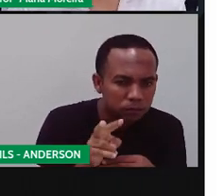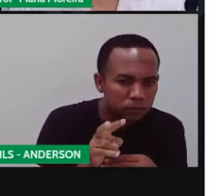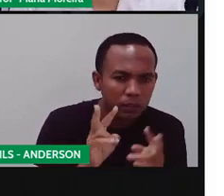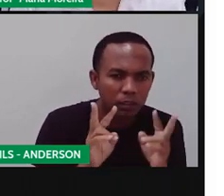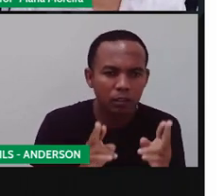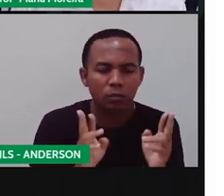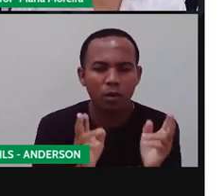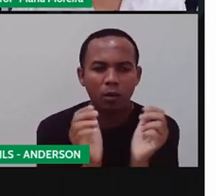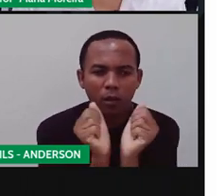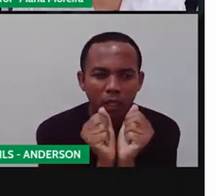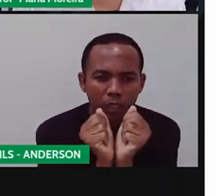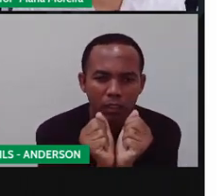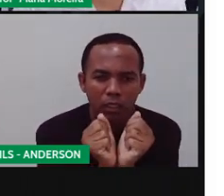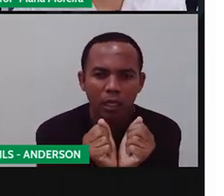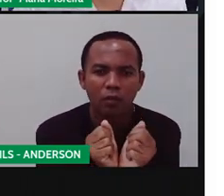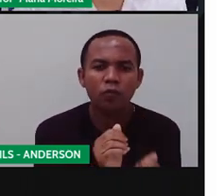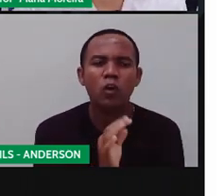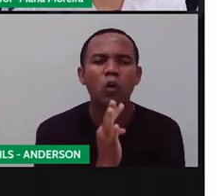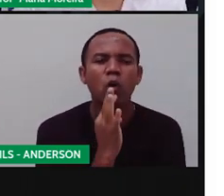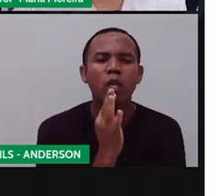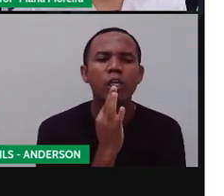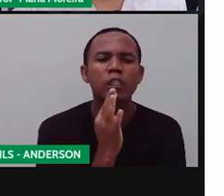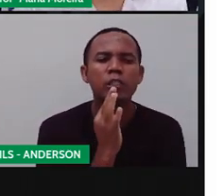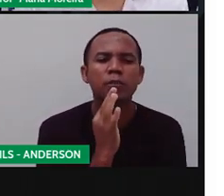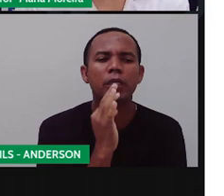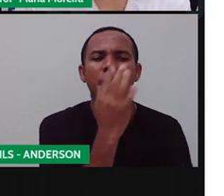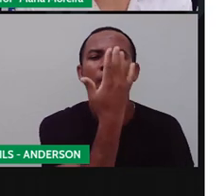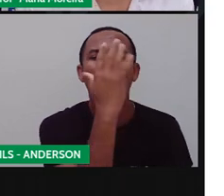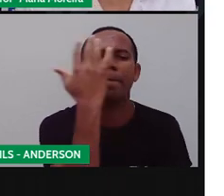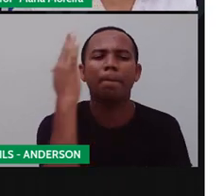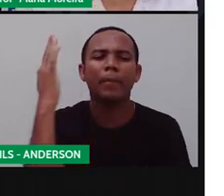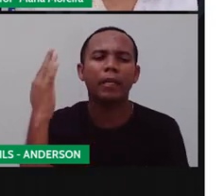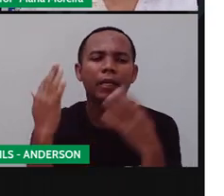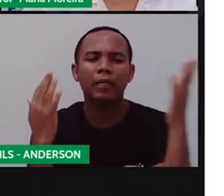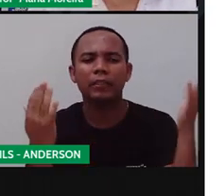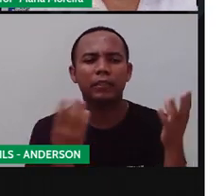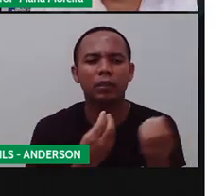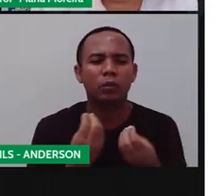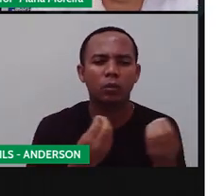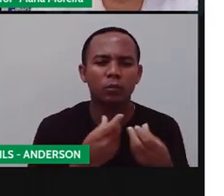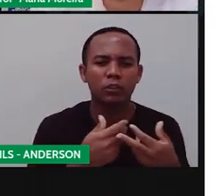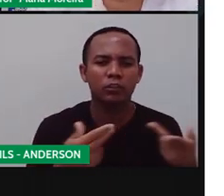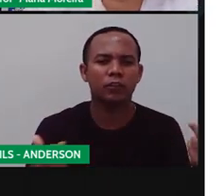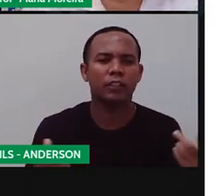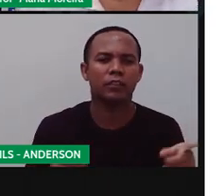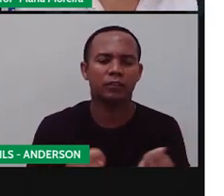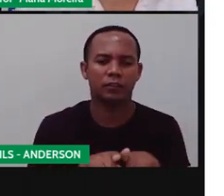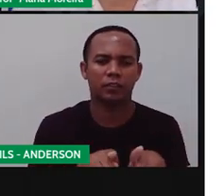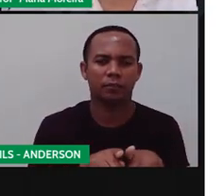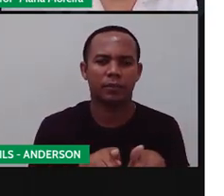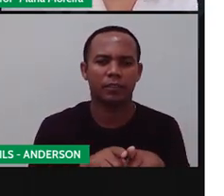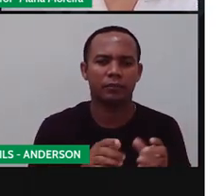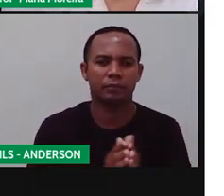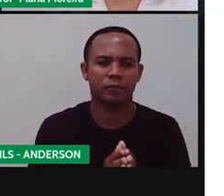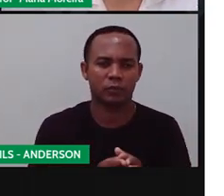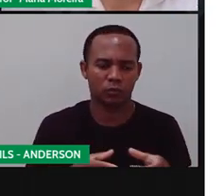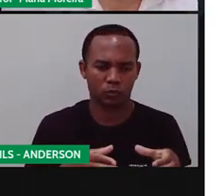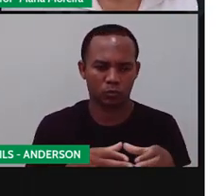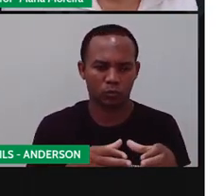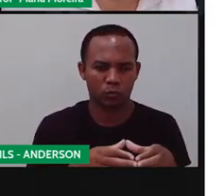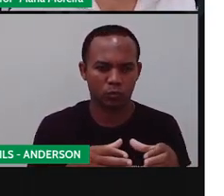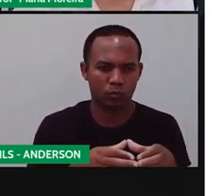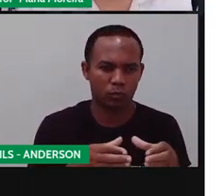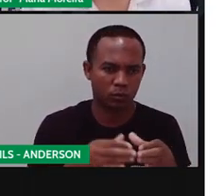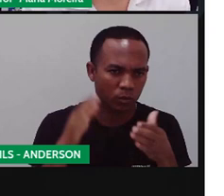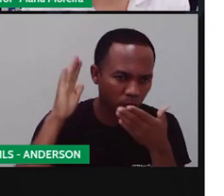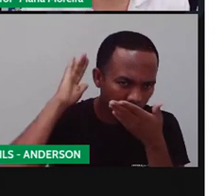trouxeram seus conhecimentos sobre as plantas medicinais. Assim como os indígenas, né? Que estavam aqui já, assim como os